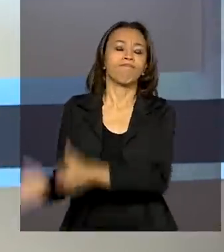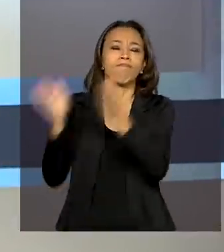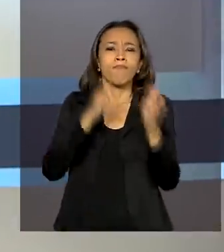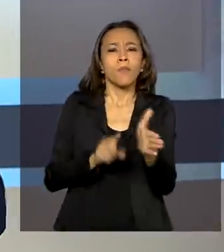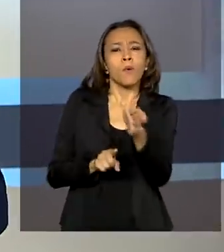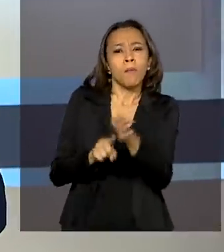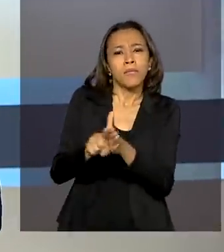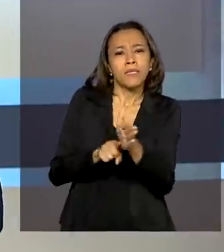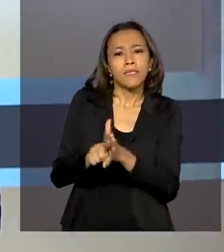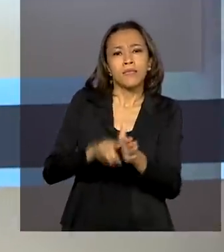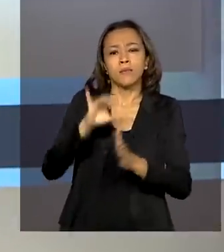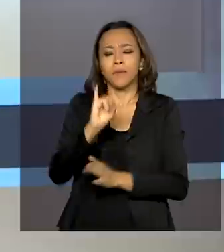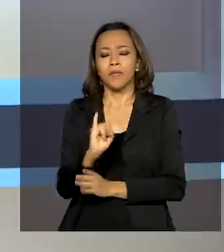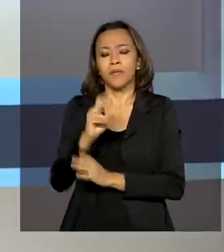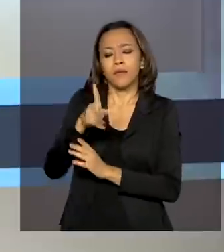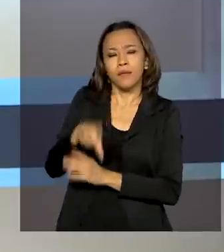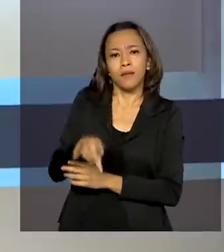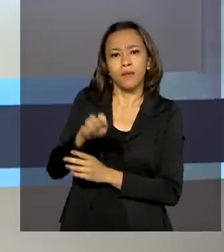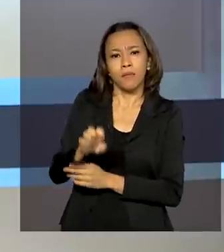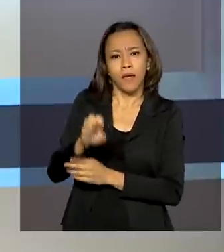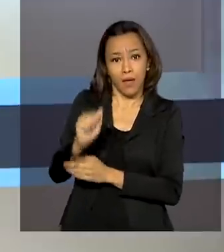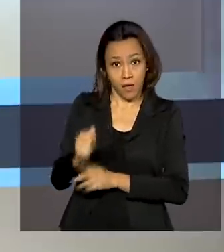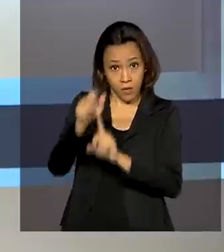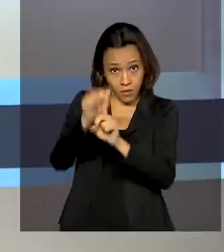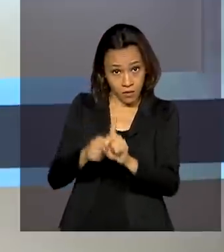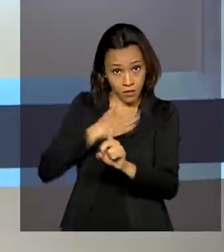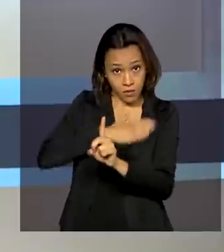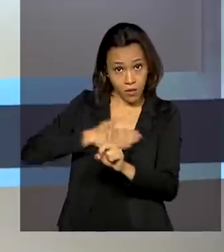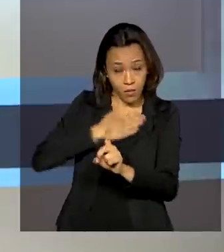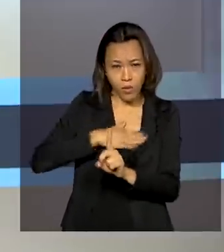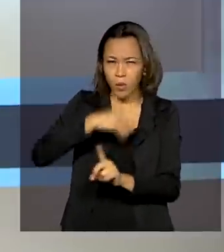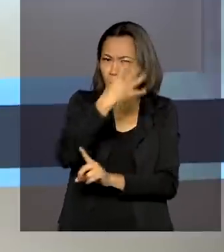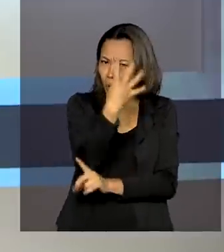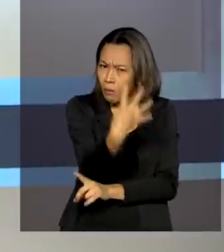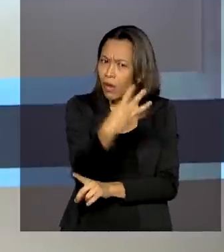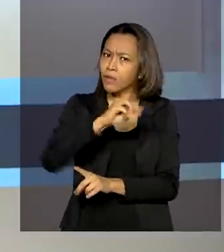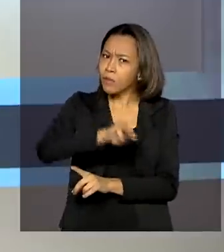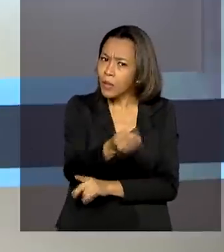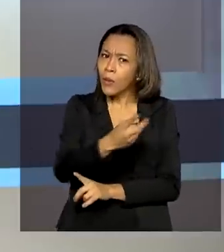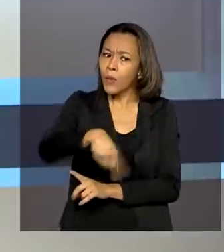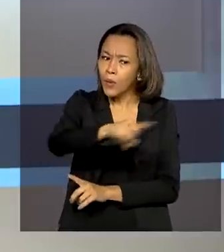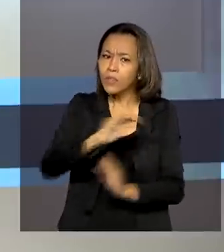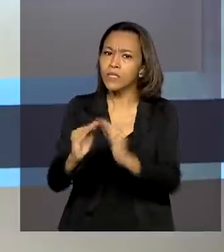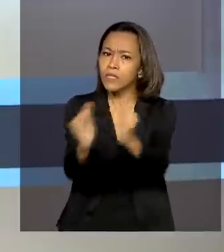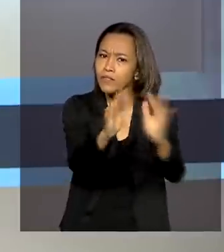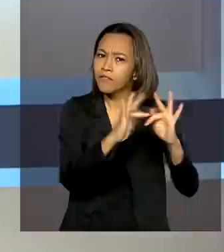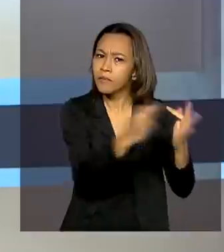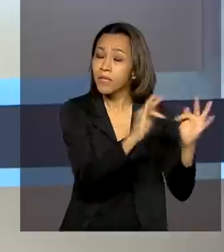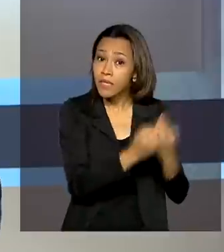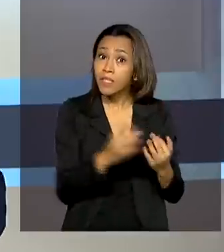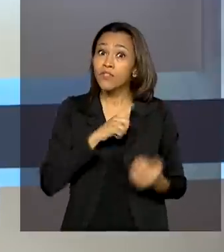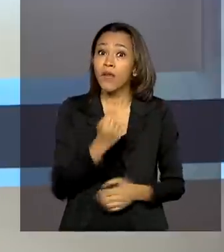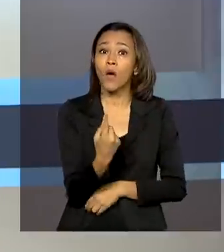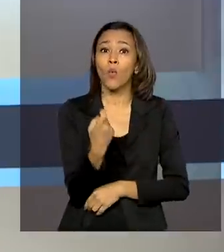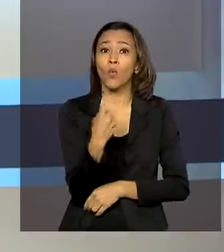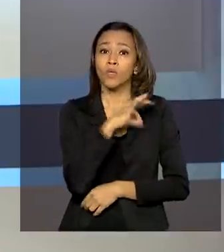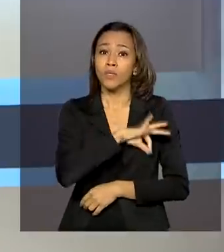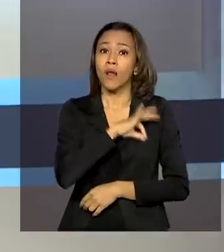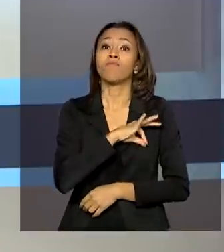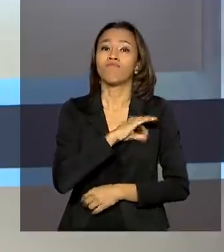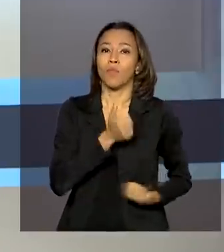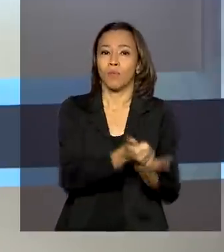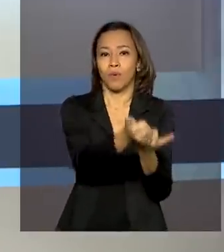mostra que no mês de agosto, cerca de 4 milhões de domicílios tiveram como única fonte de renda o auxílio emergencial.